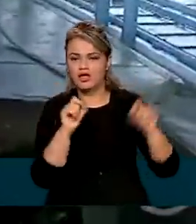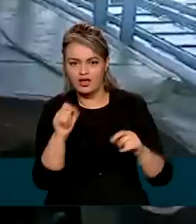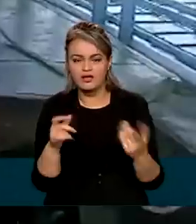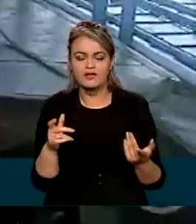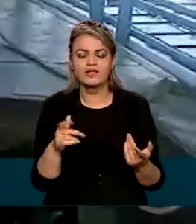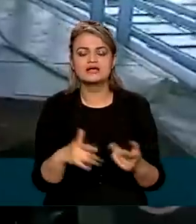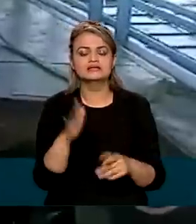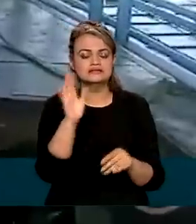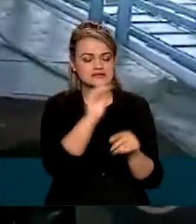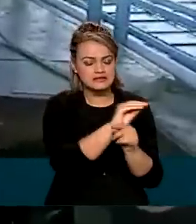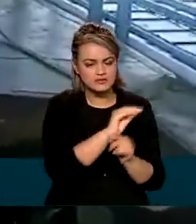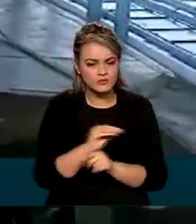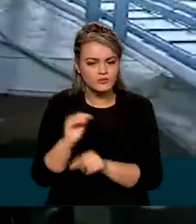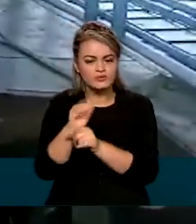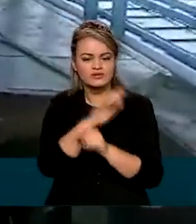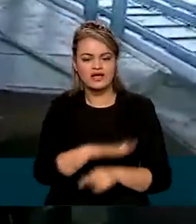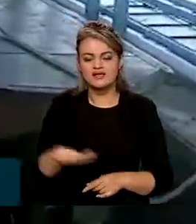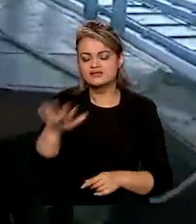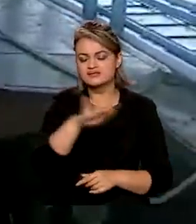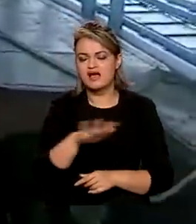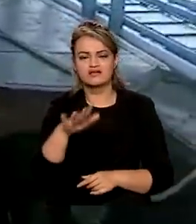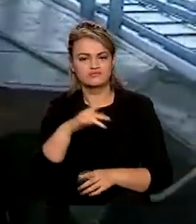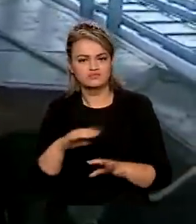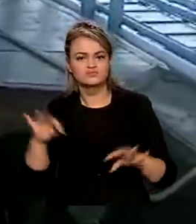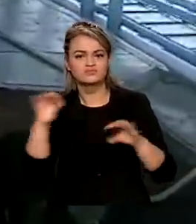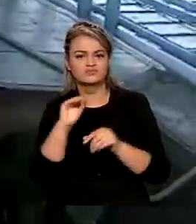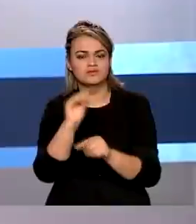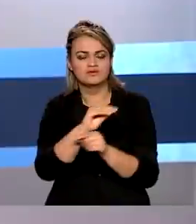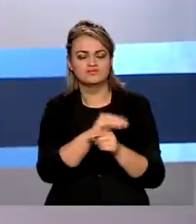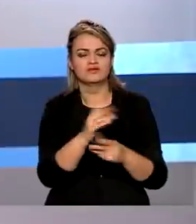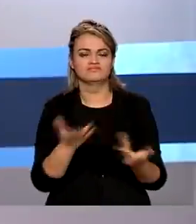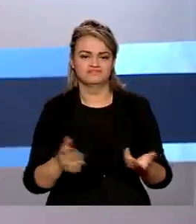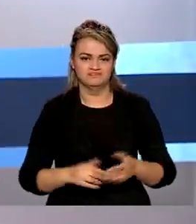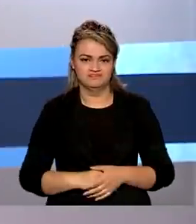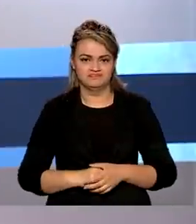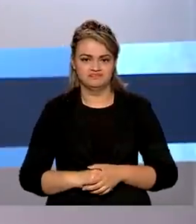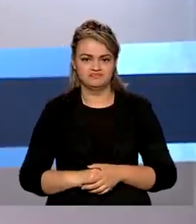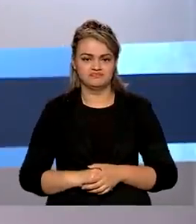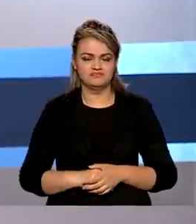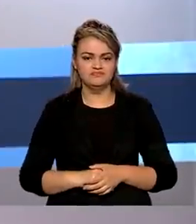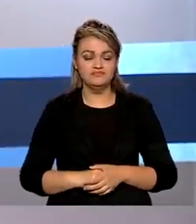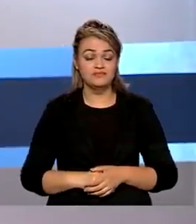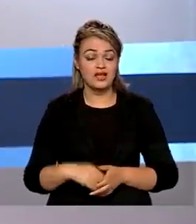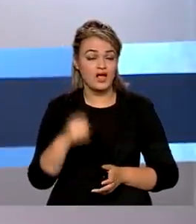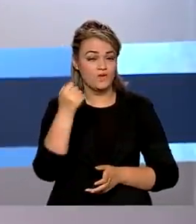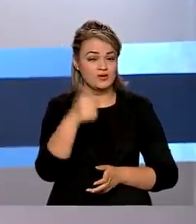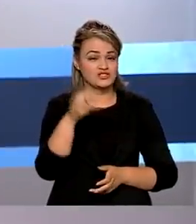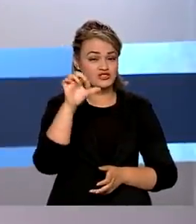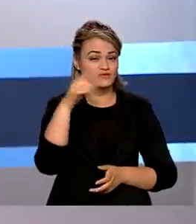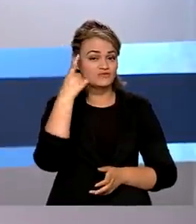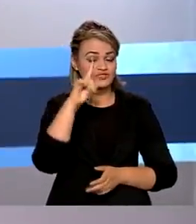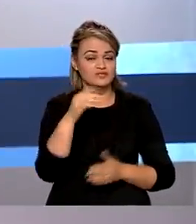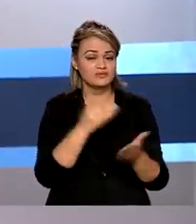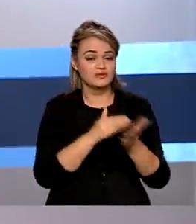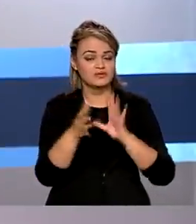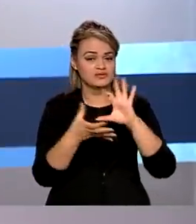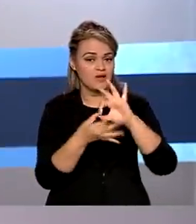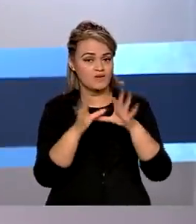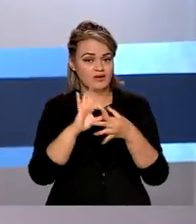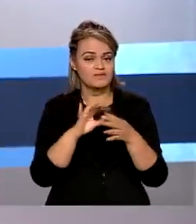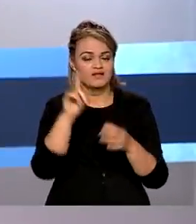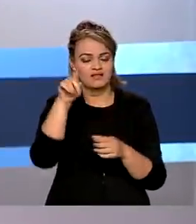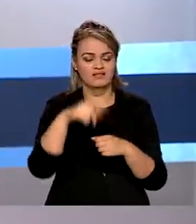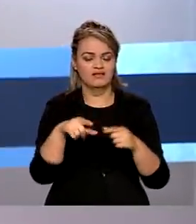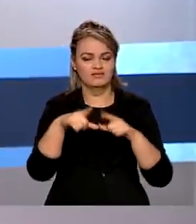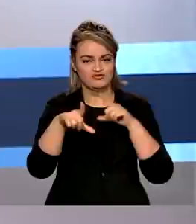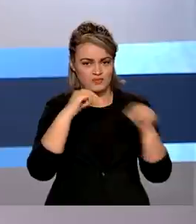as reservas que são importantes para o Pantanal. Faltam nove dias para os Jogos Olímpicos de Tóquio. A